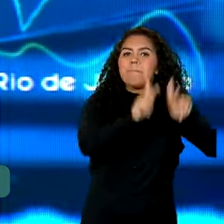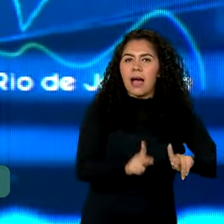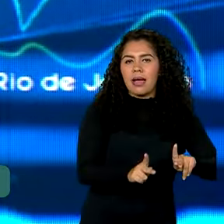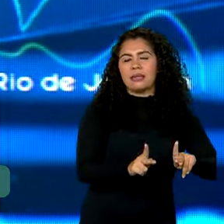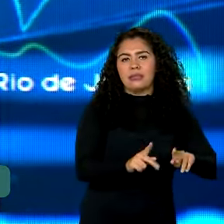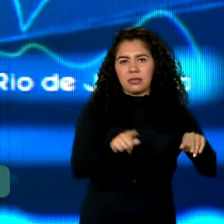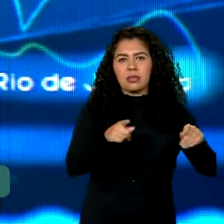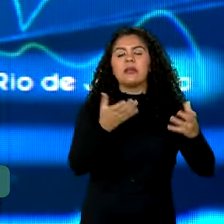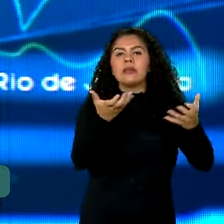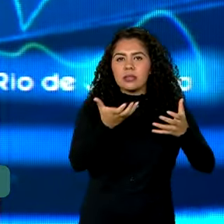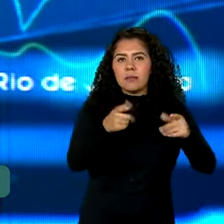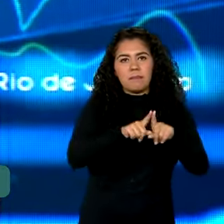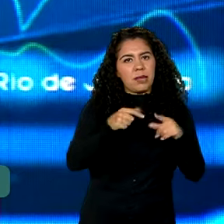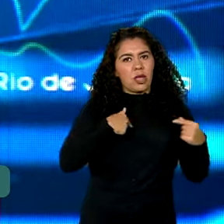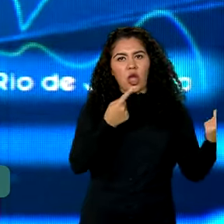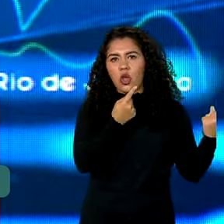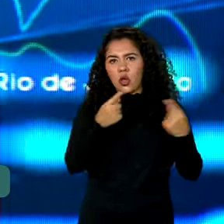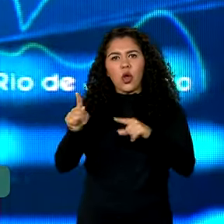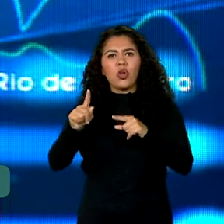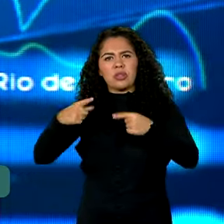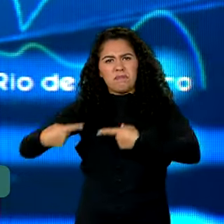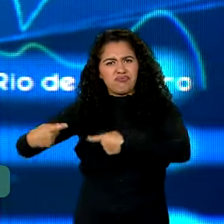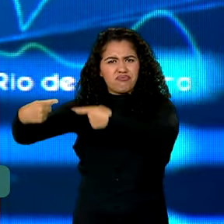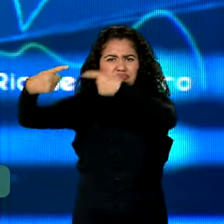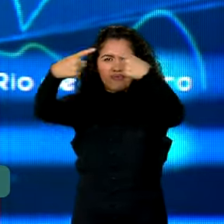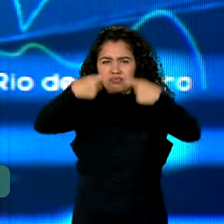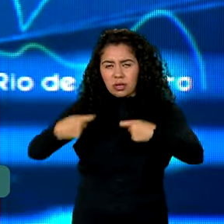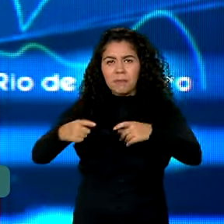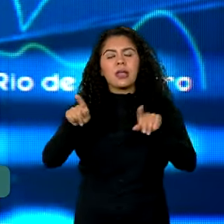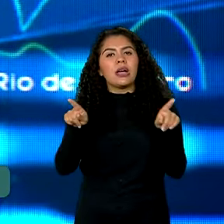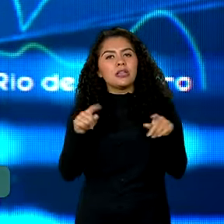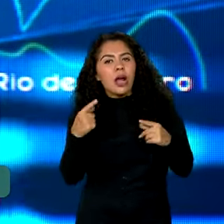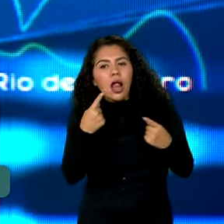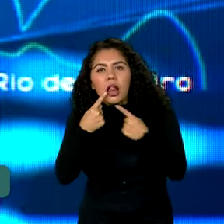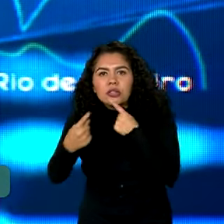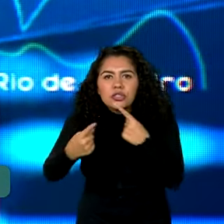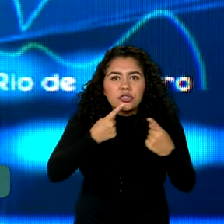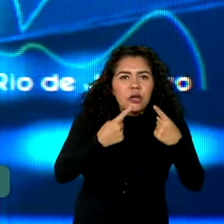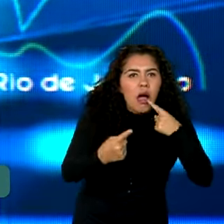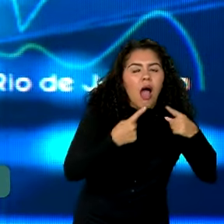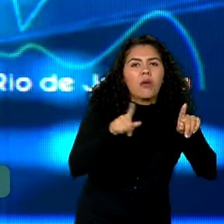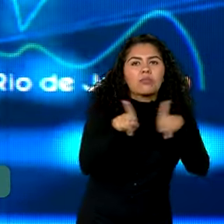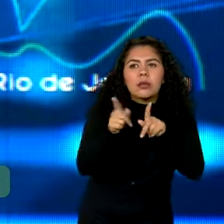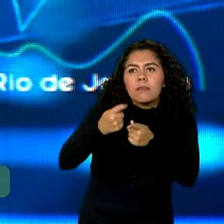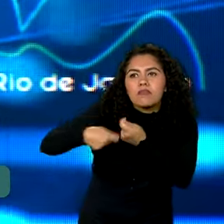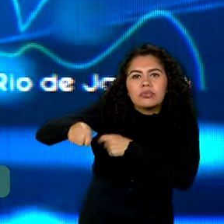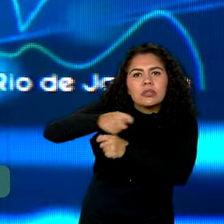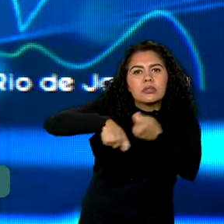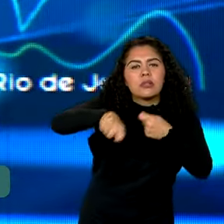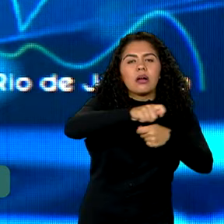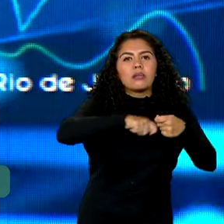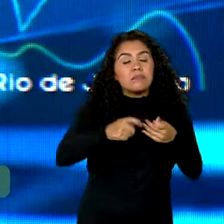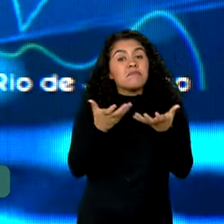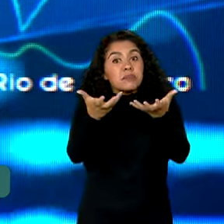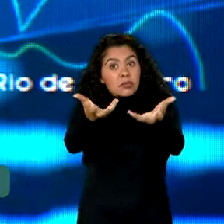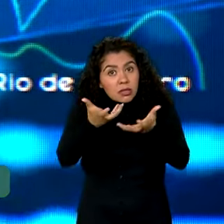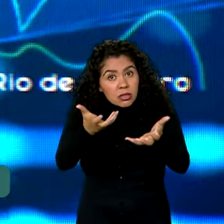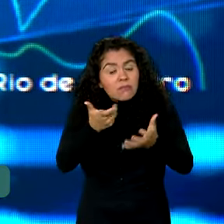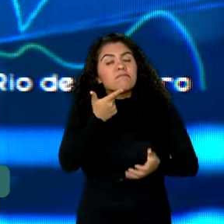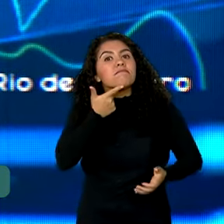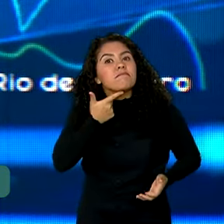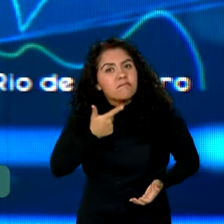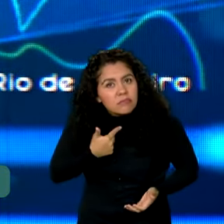avesso às rivalidades geopolíticas. Dialogamos e negociamos com todos os que possam e queiram contribuir